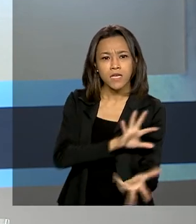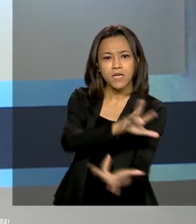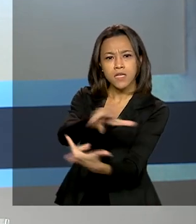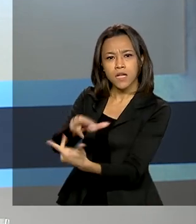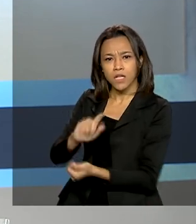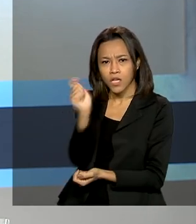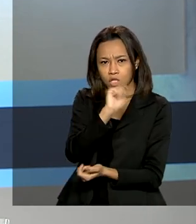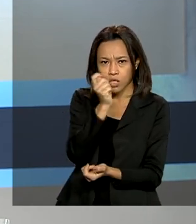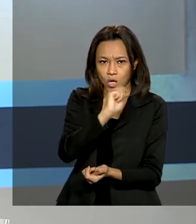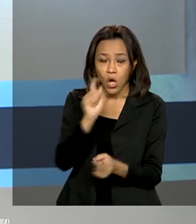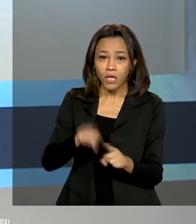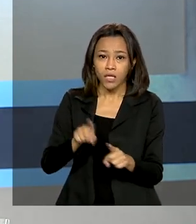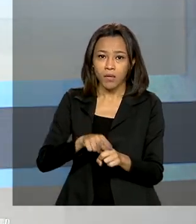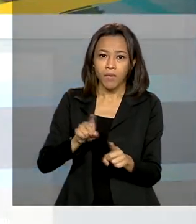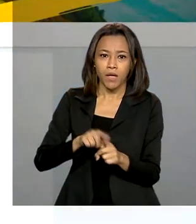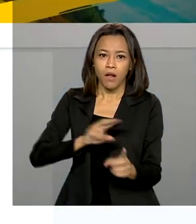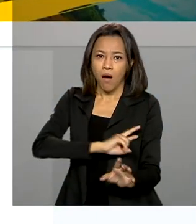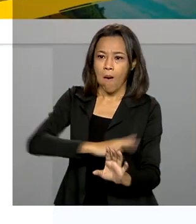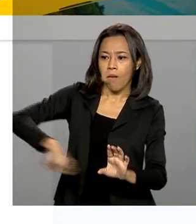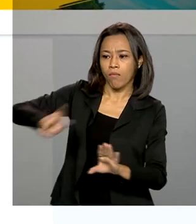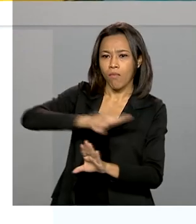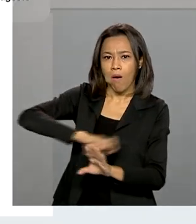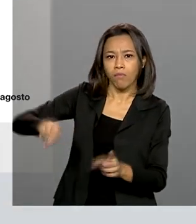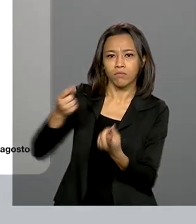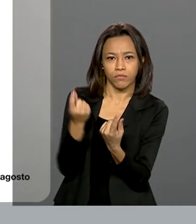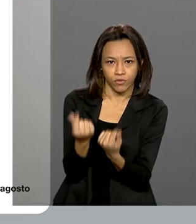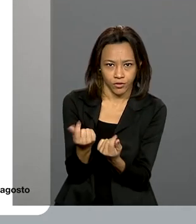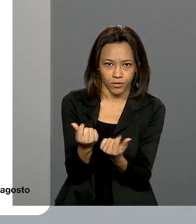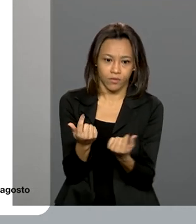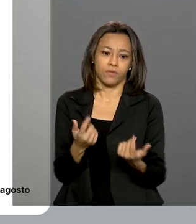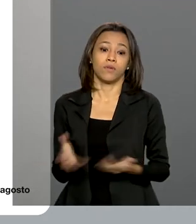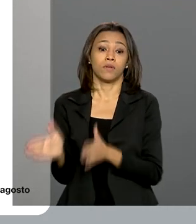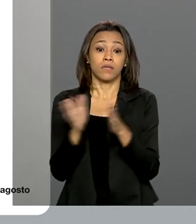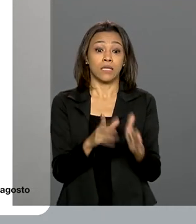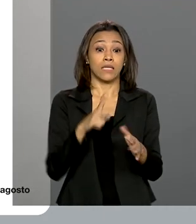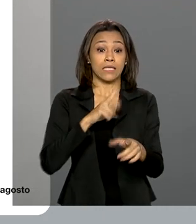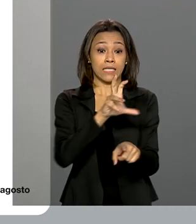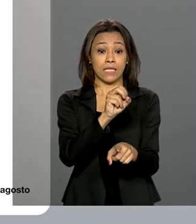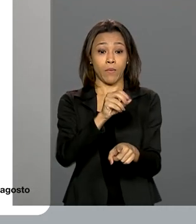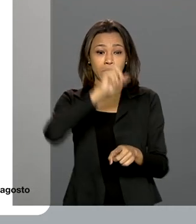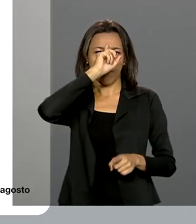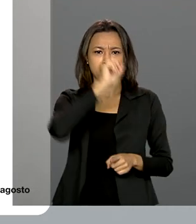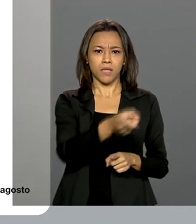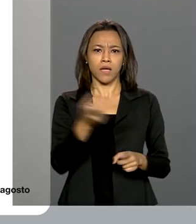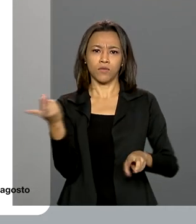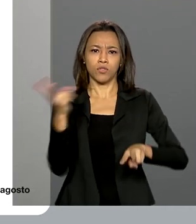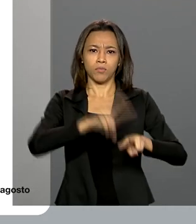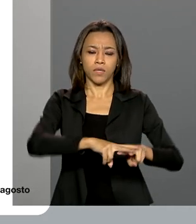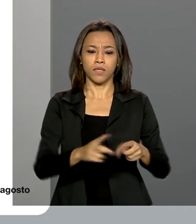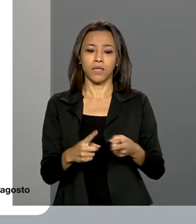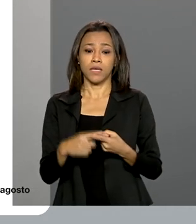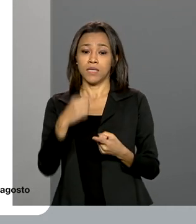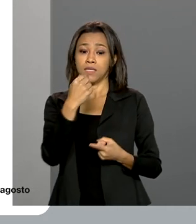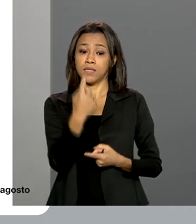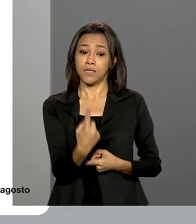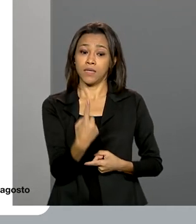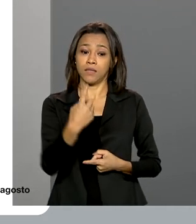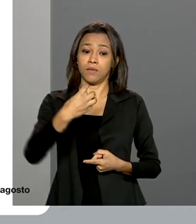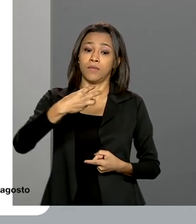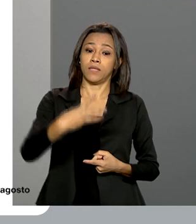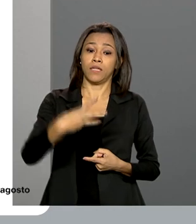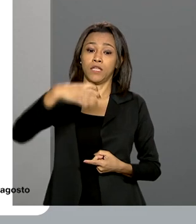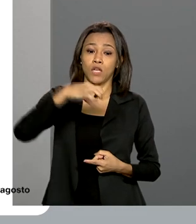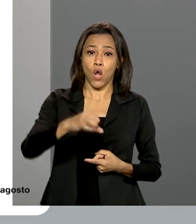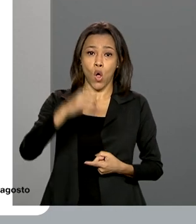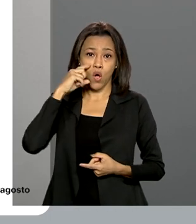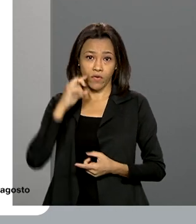lavagem de dinheiro. A Operação Além Mar cumpre 50 mandados de prisão e 139 de busca, expedidos